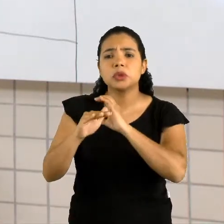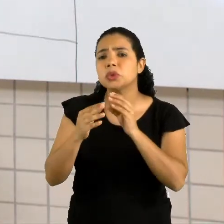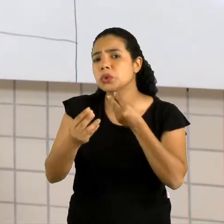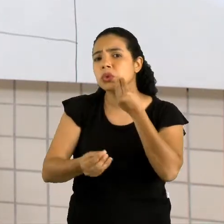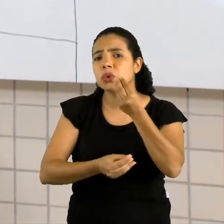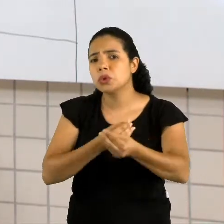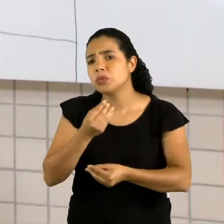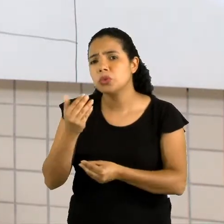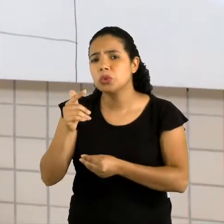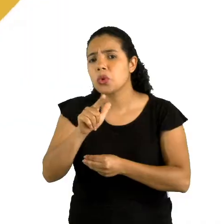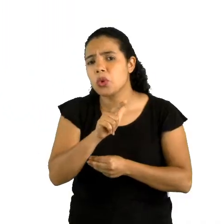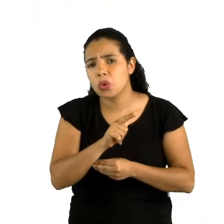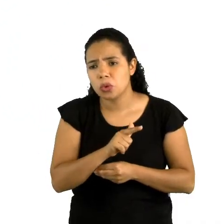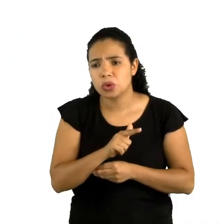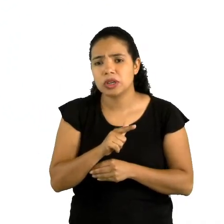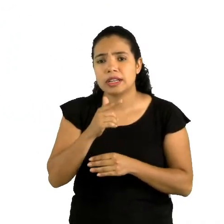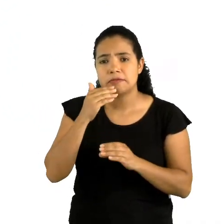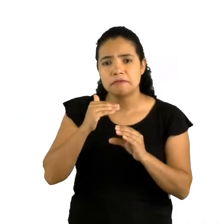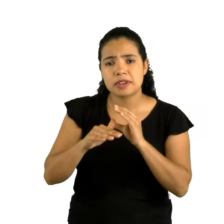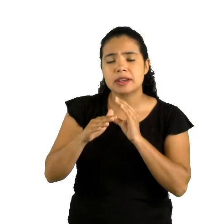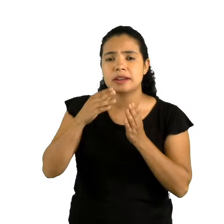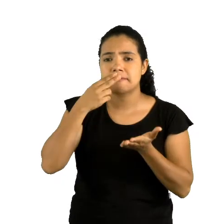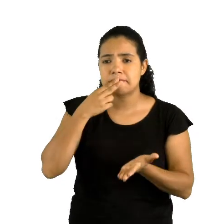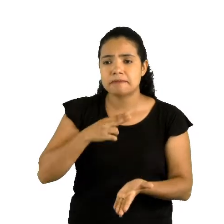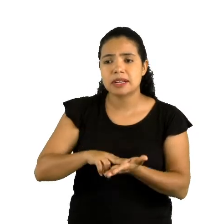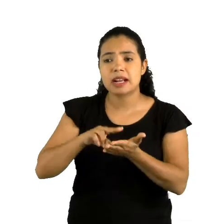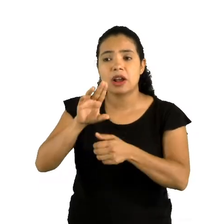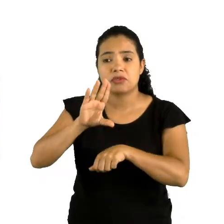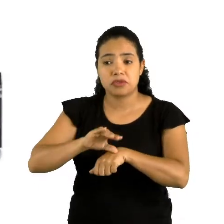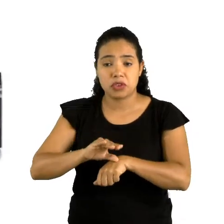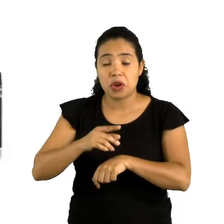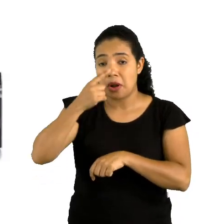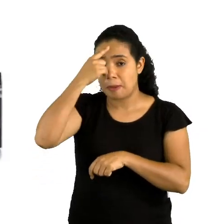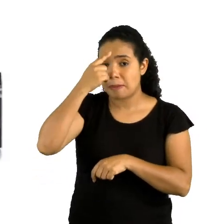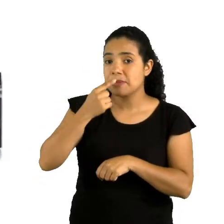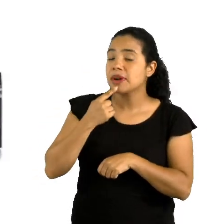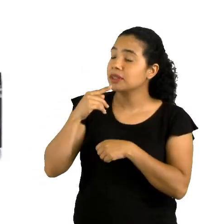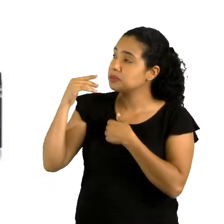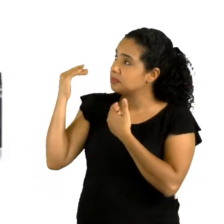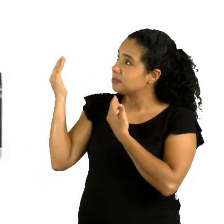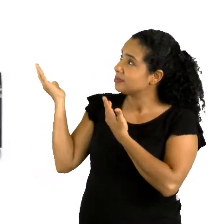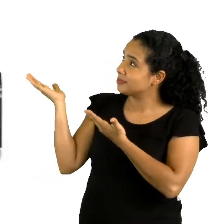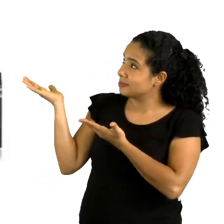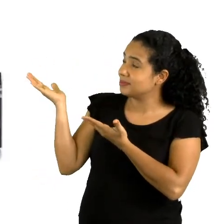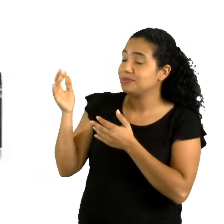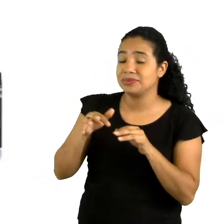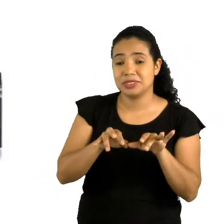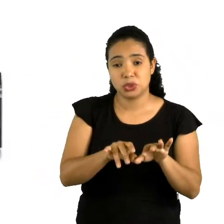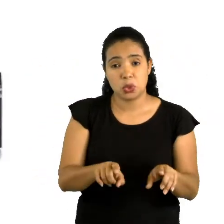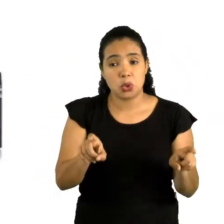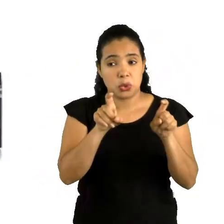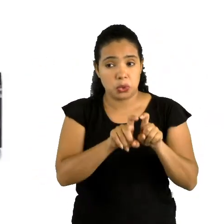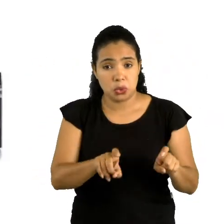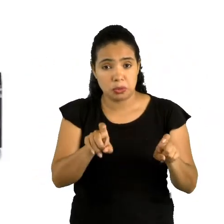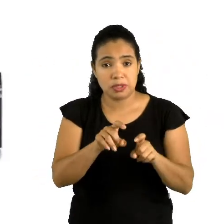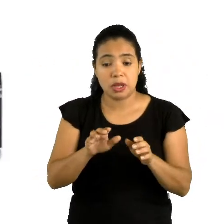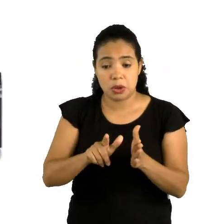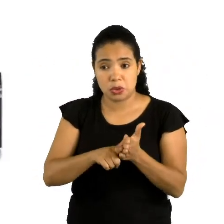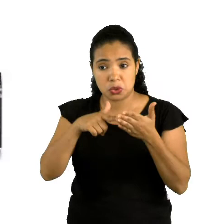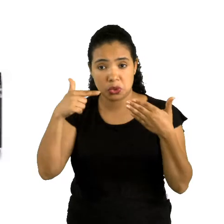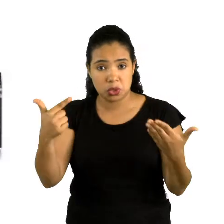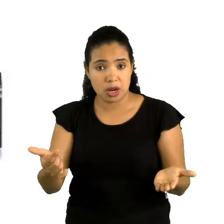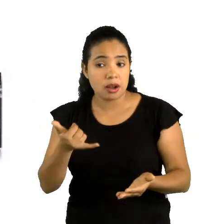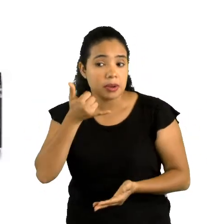essa carta para a avó dela? Olha aí essa imagem. Tem um computador, um jornal, um